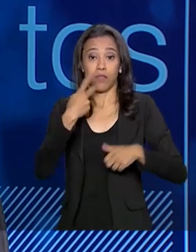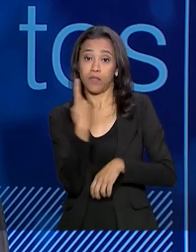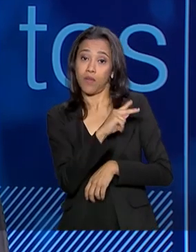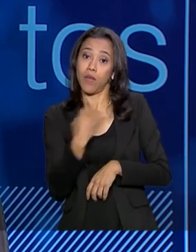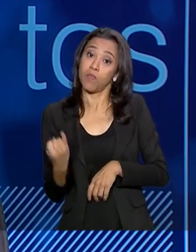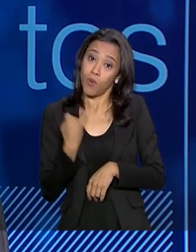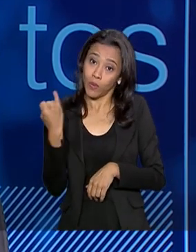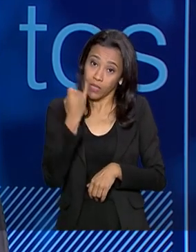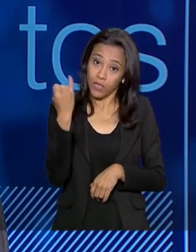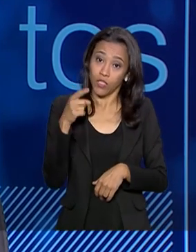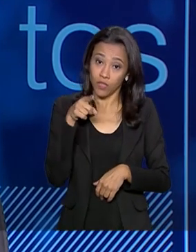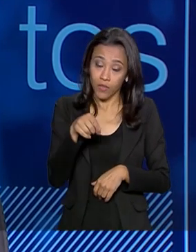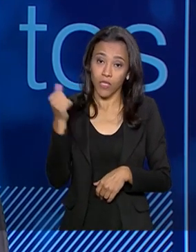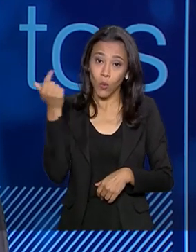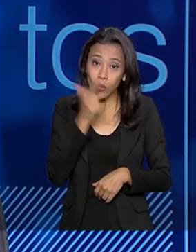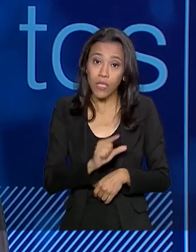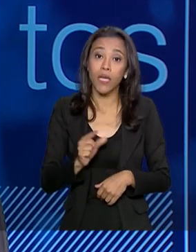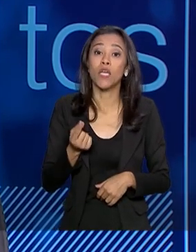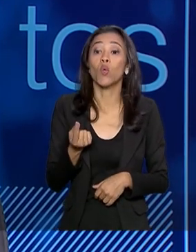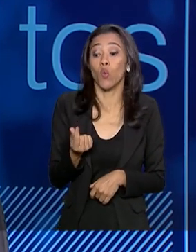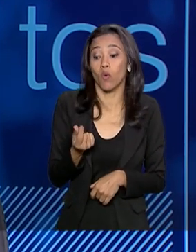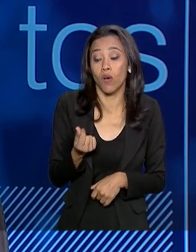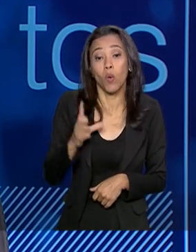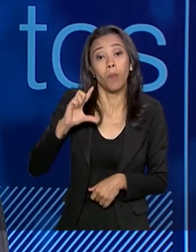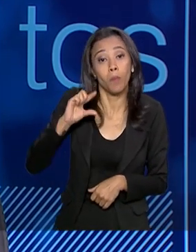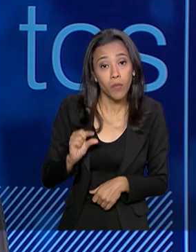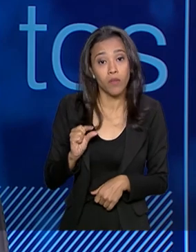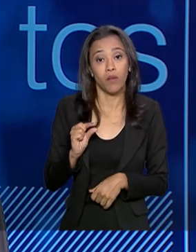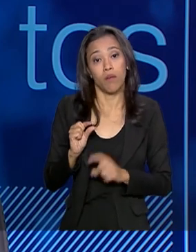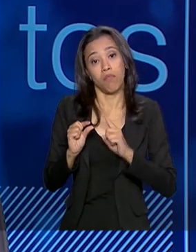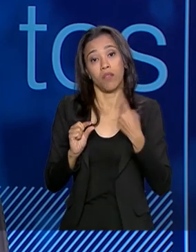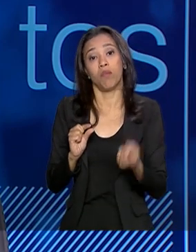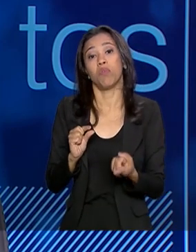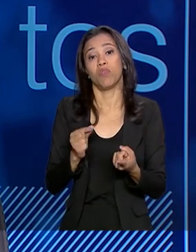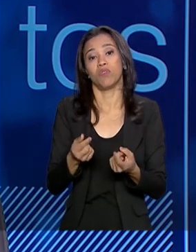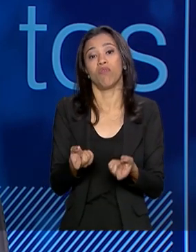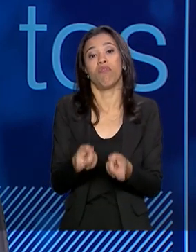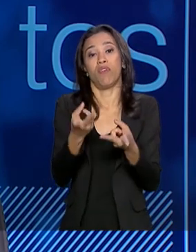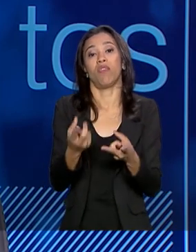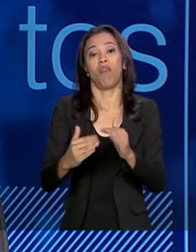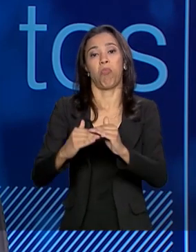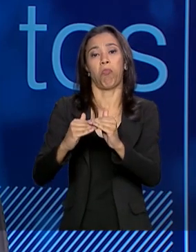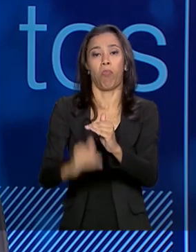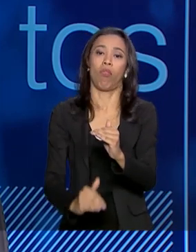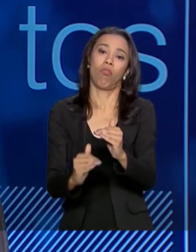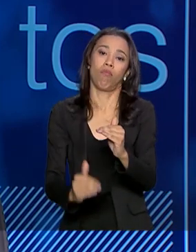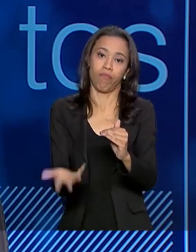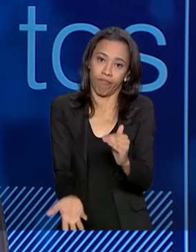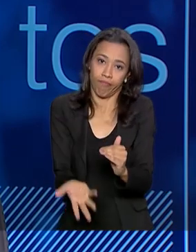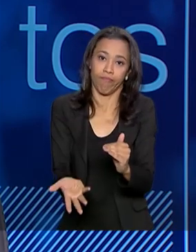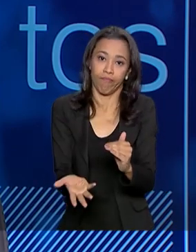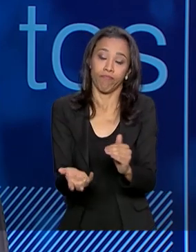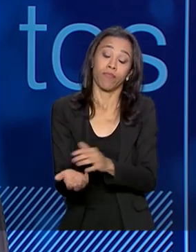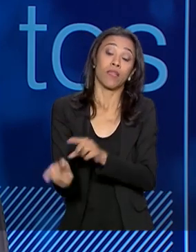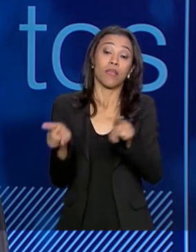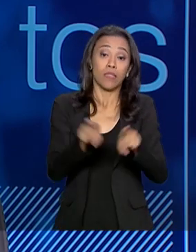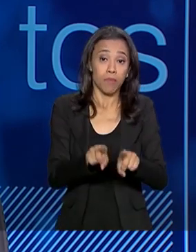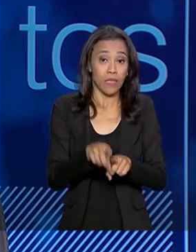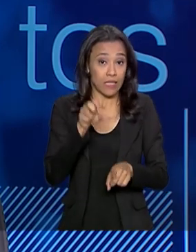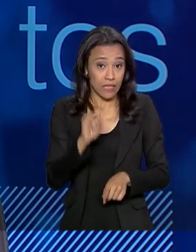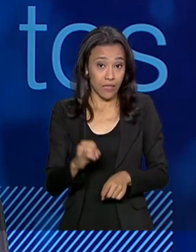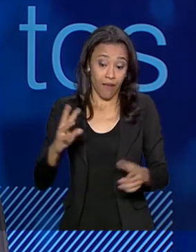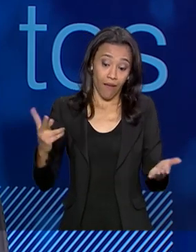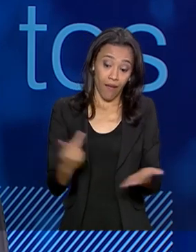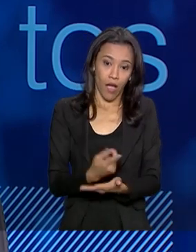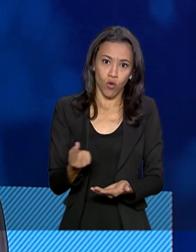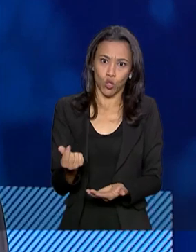importante que você acerte o valor mínimo desse ativo para que você não venda ele abaixo do que você esperaria ter. Do outro lado, se você errar